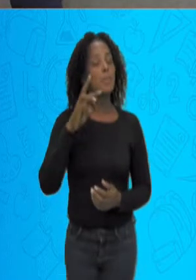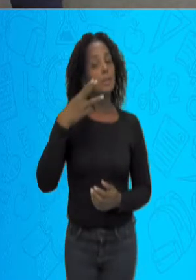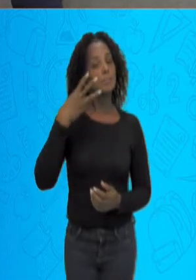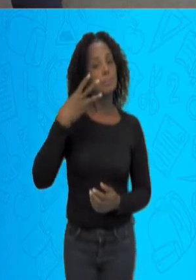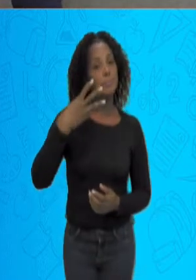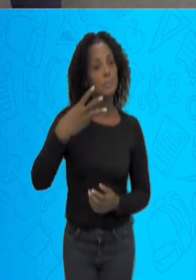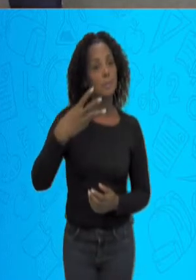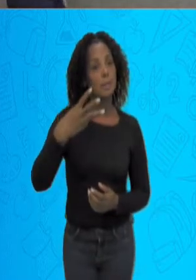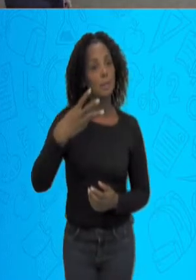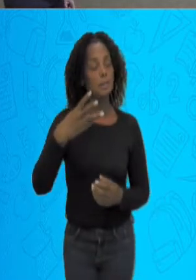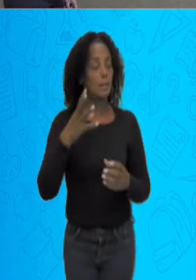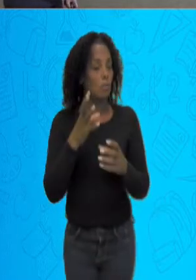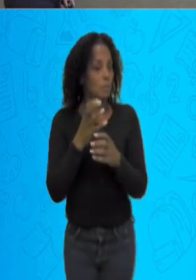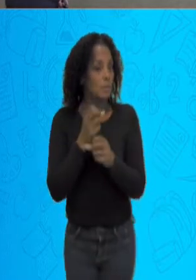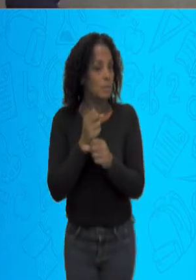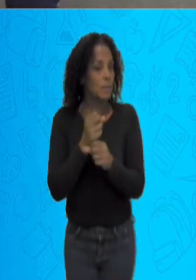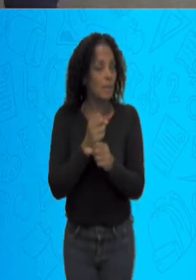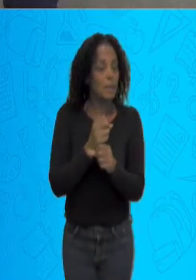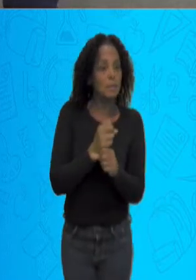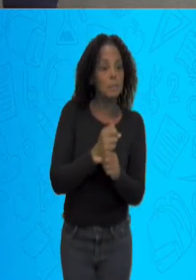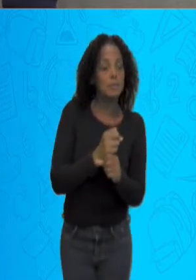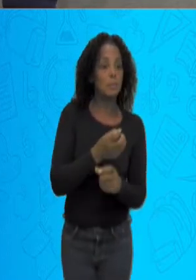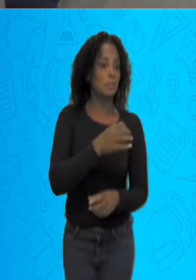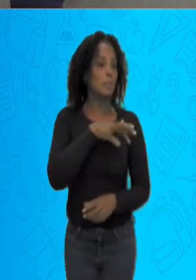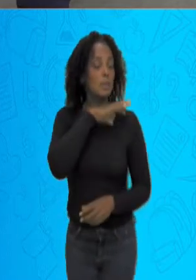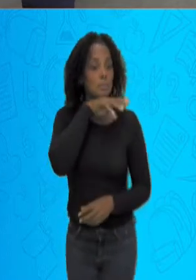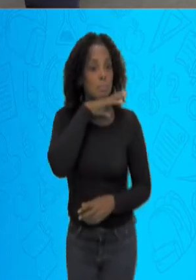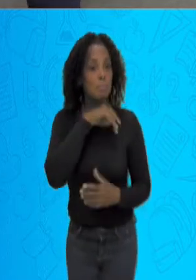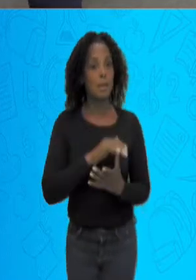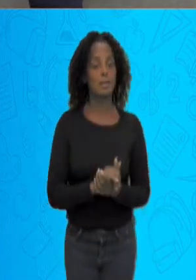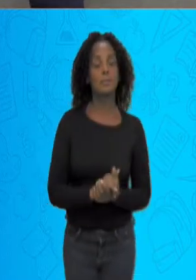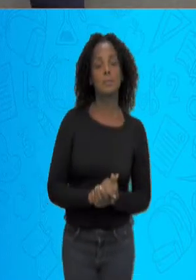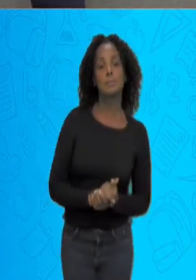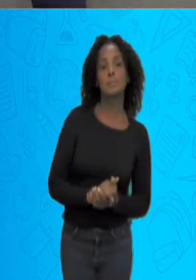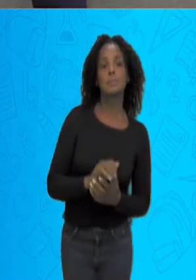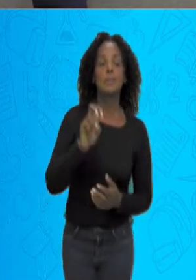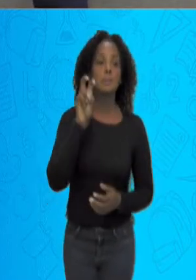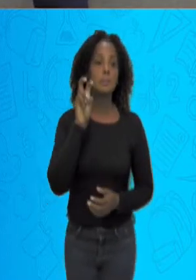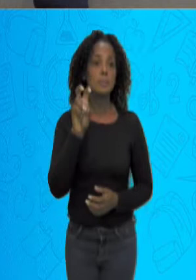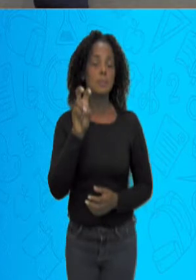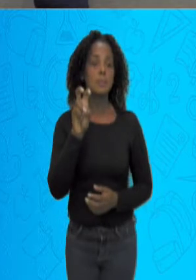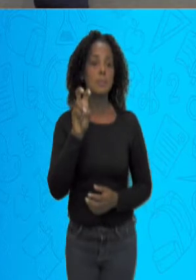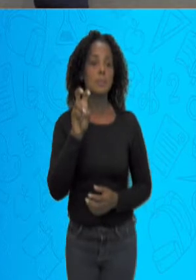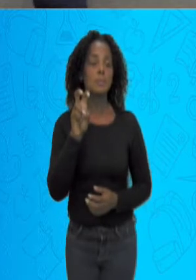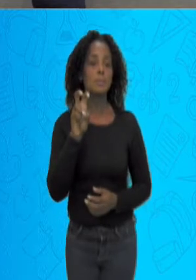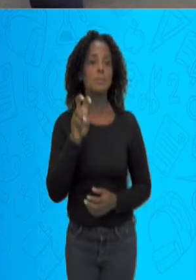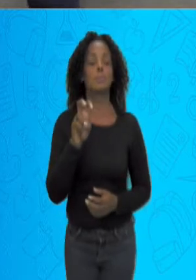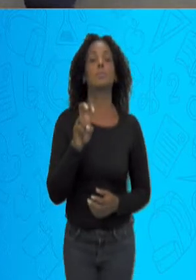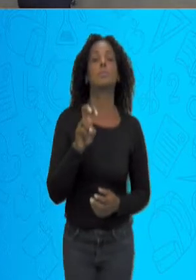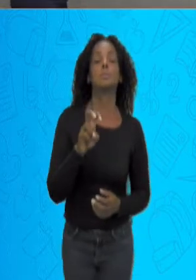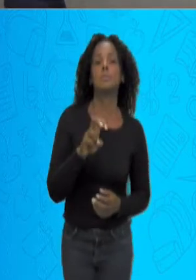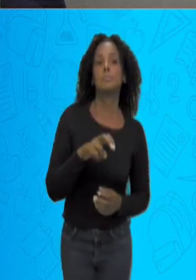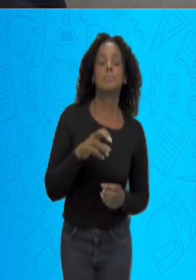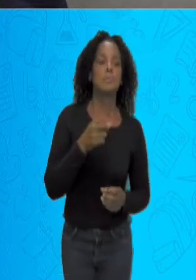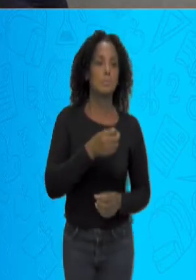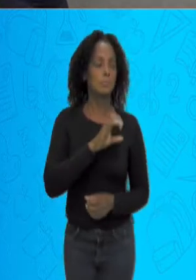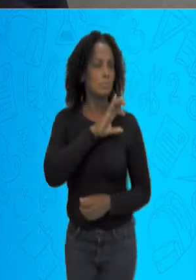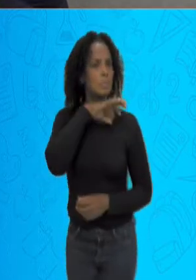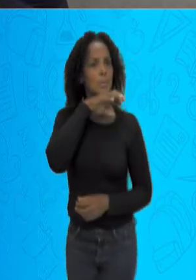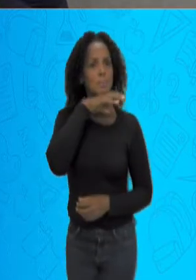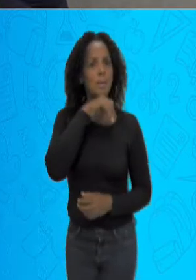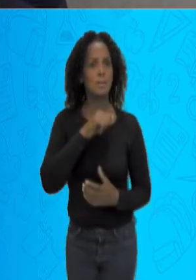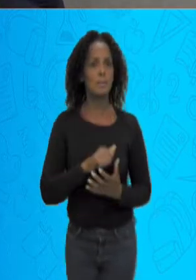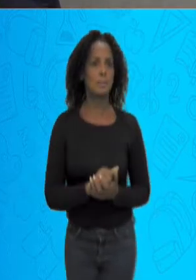relacionado à quantidade de animais aqui em cima. E cinco relacionado à quantidade de animais aqui. E se eu